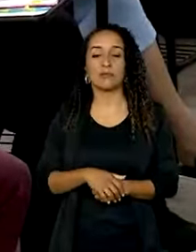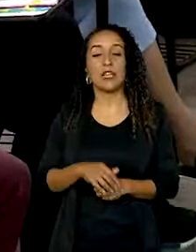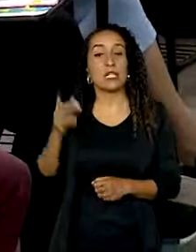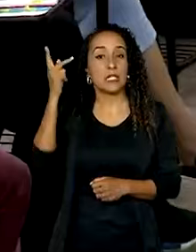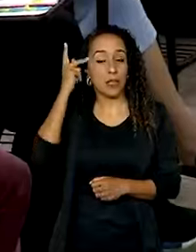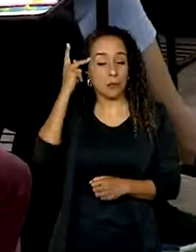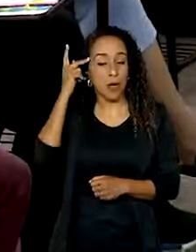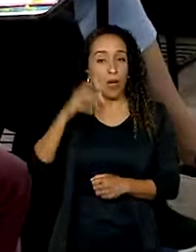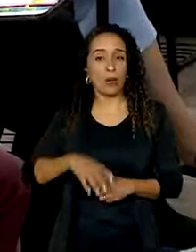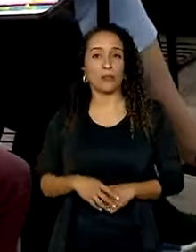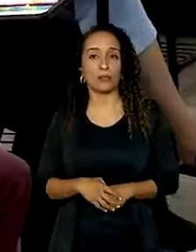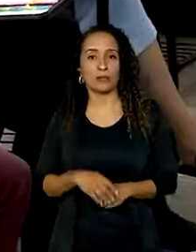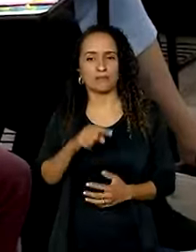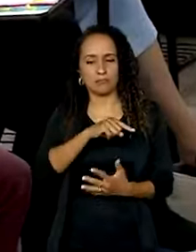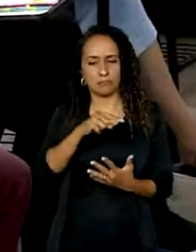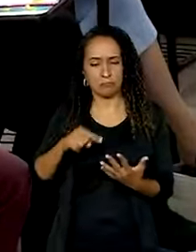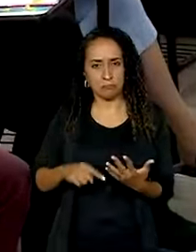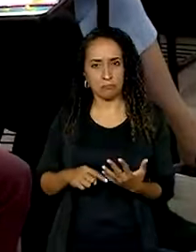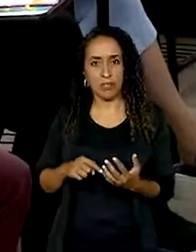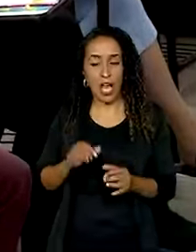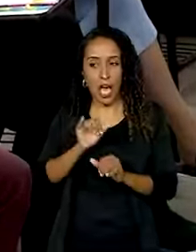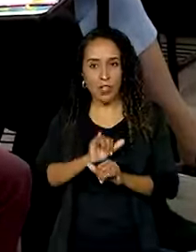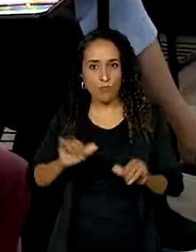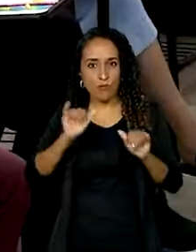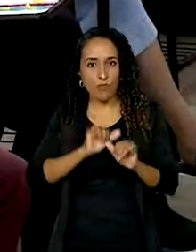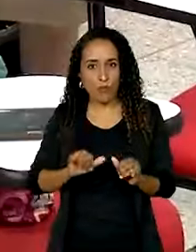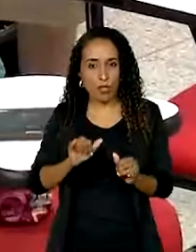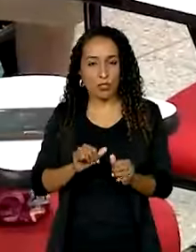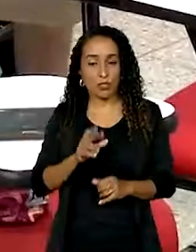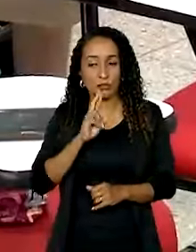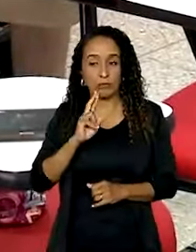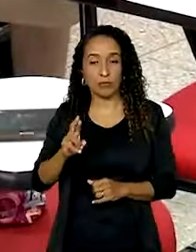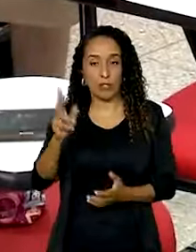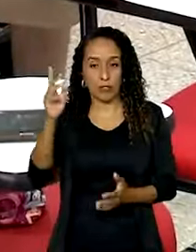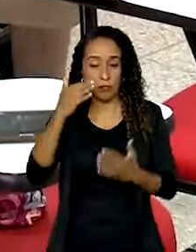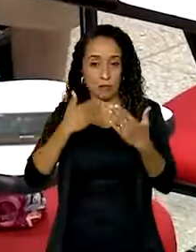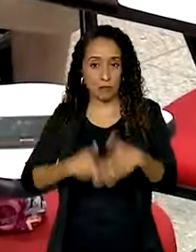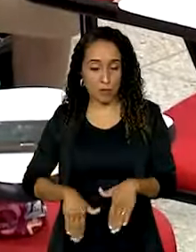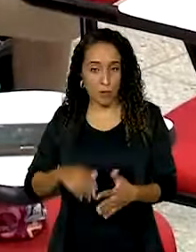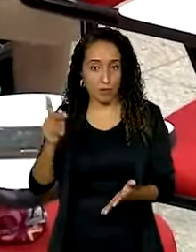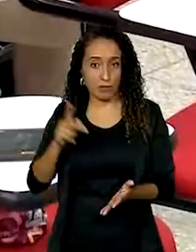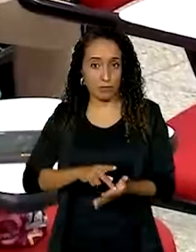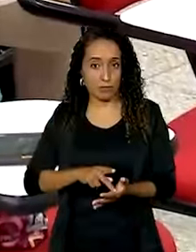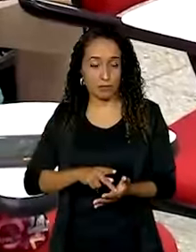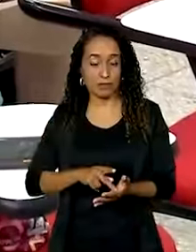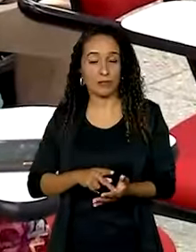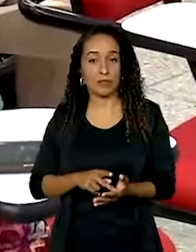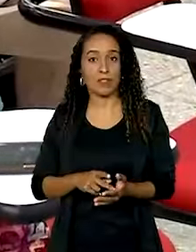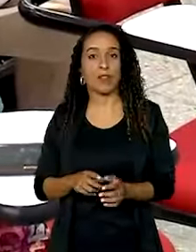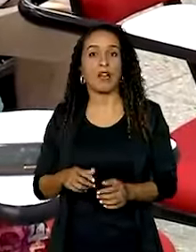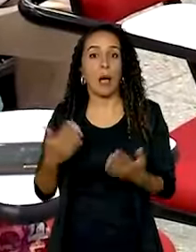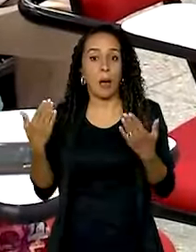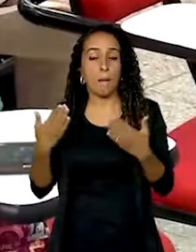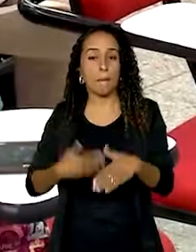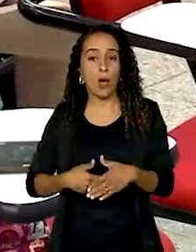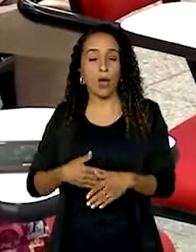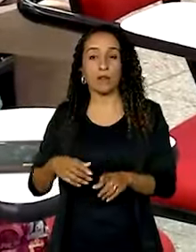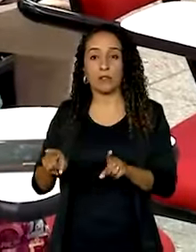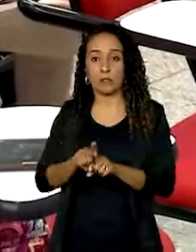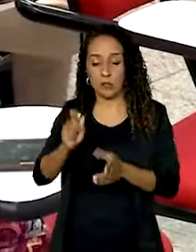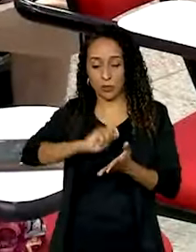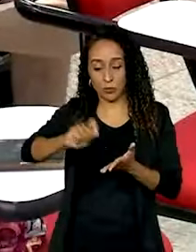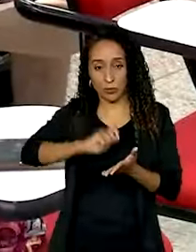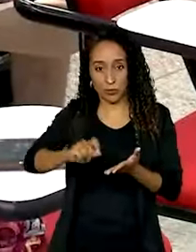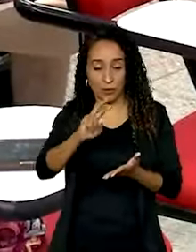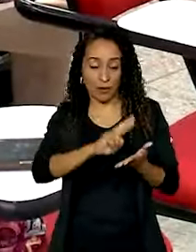em São Paulo. A divulgação dos resultados das provas objetivas e preliminares das provas discursivas e